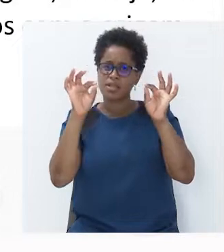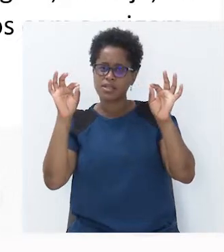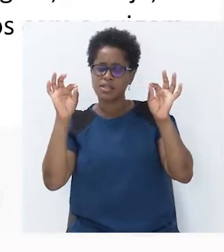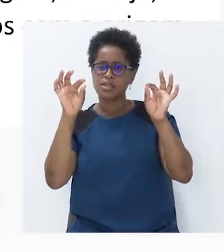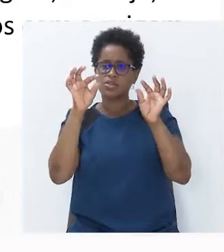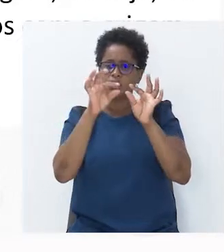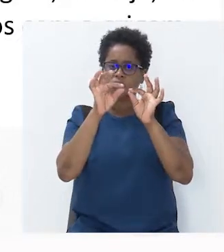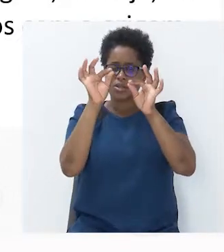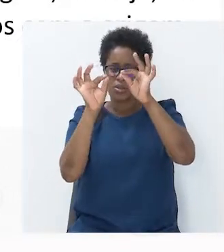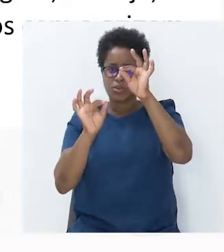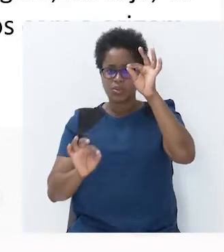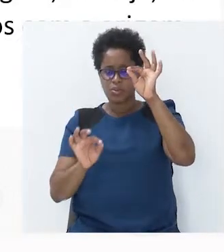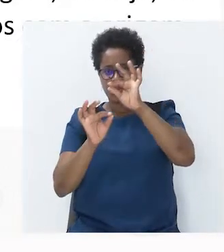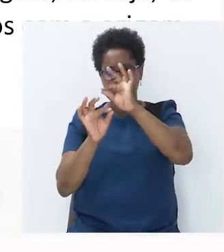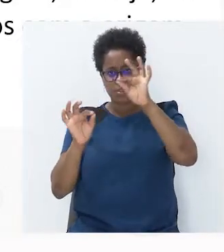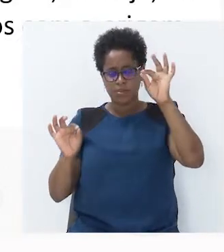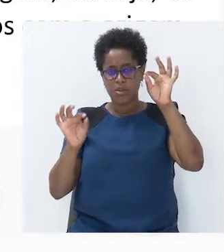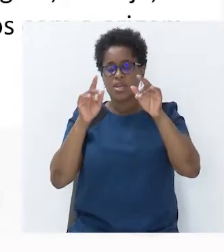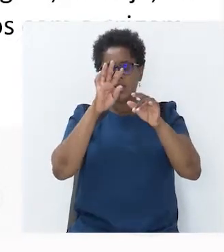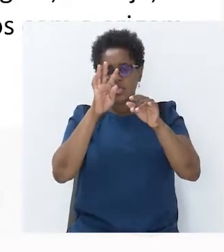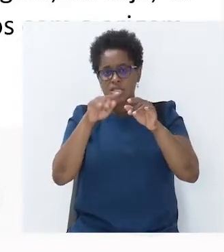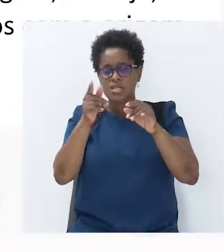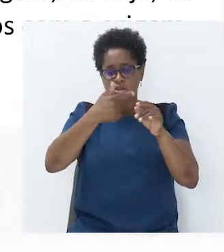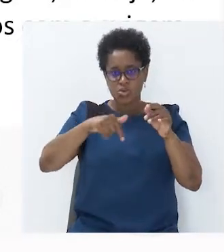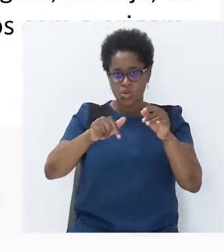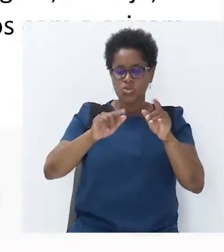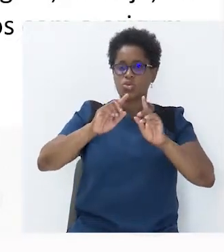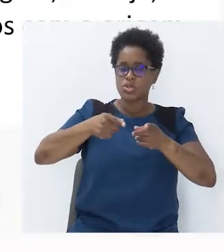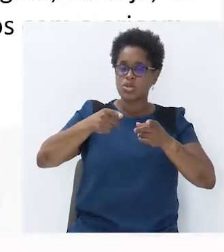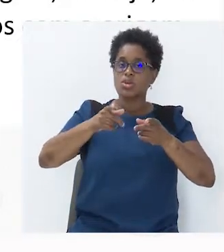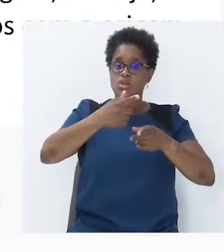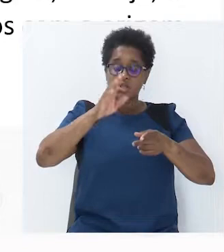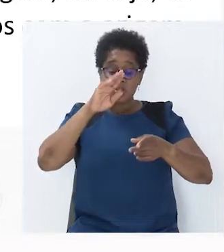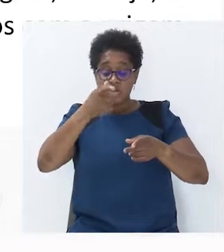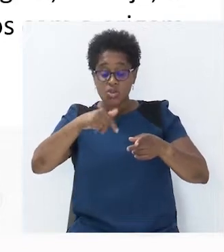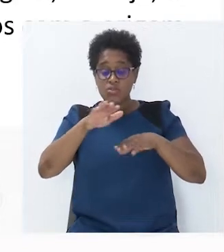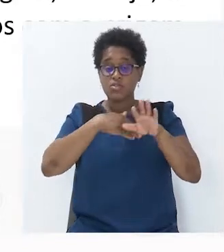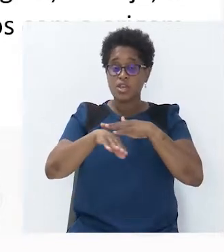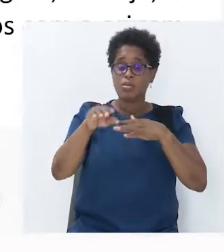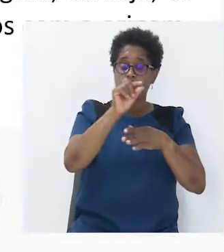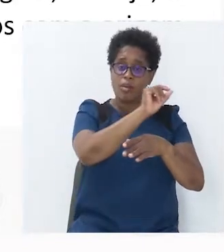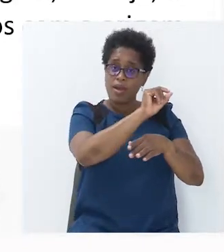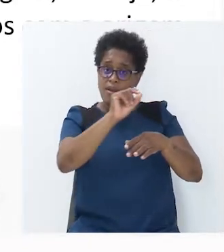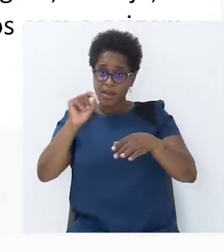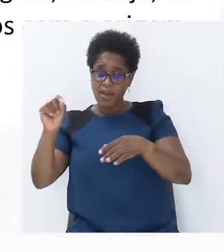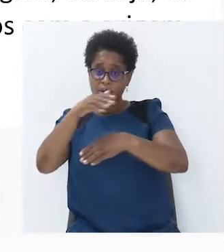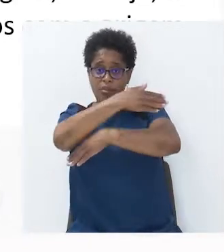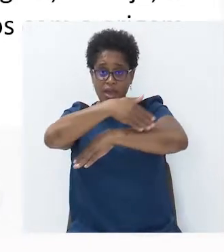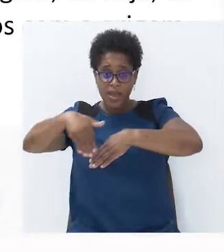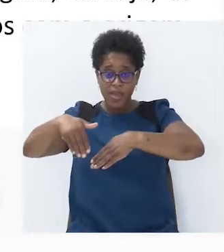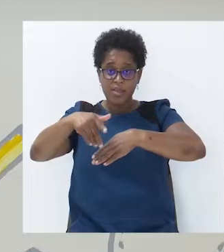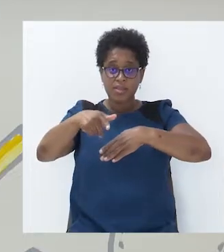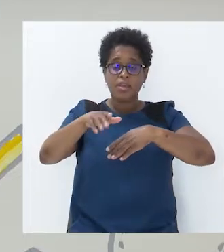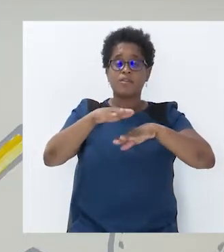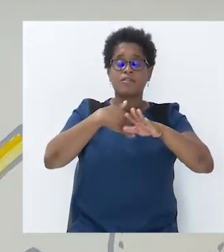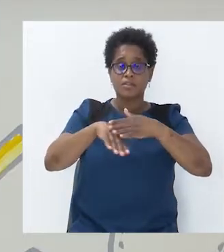origem. Se nós traçarmos uma reta, esta reta irá intercetar com o número